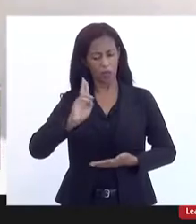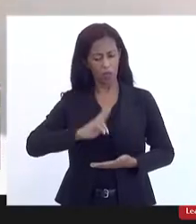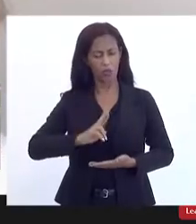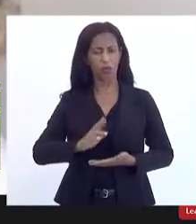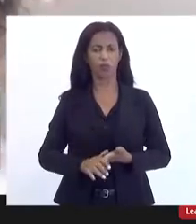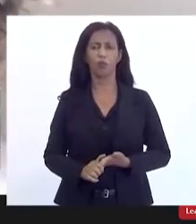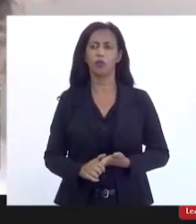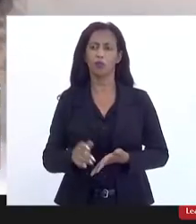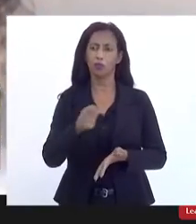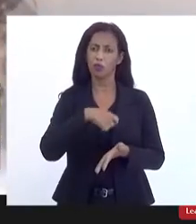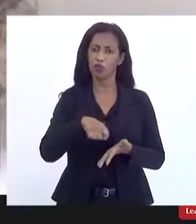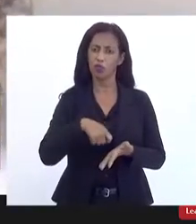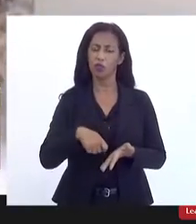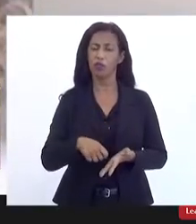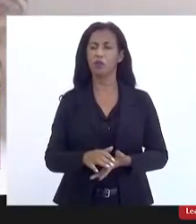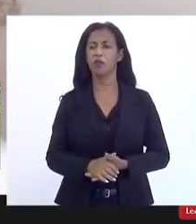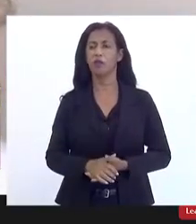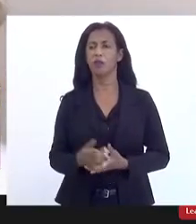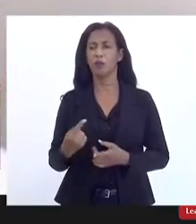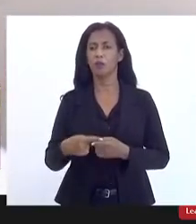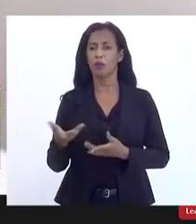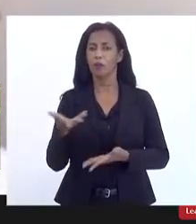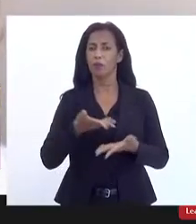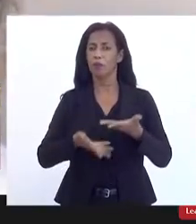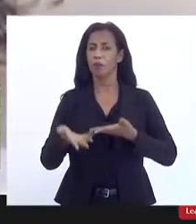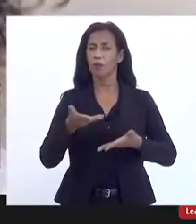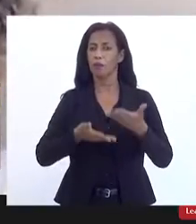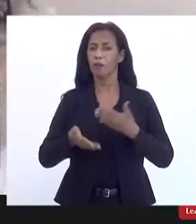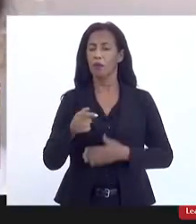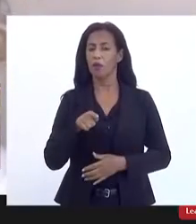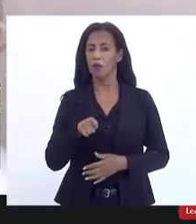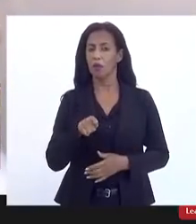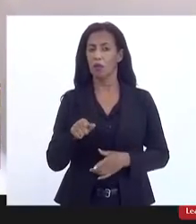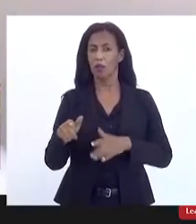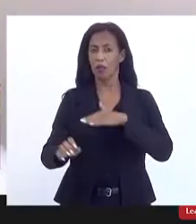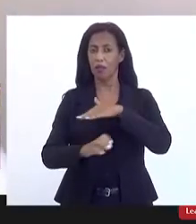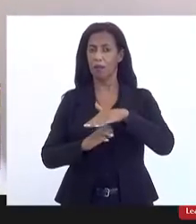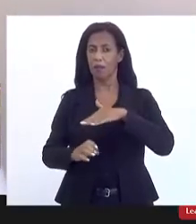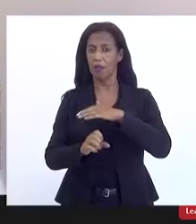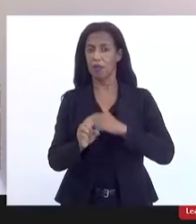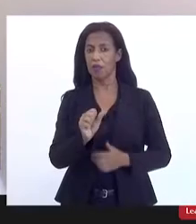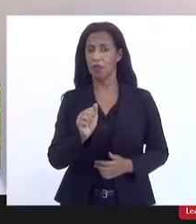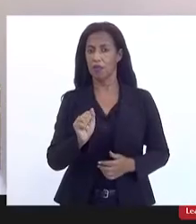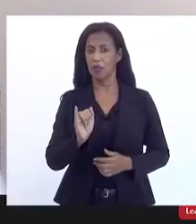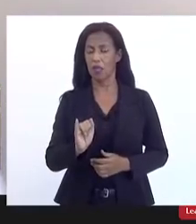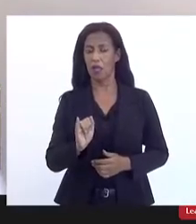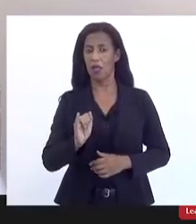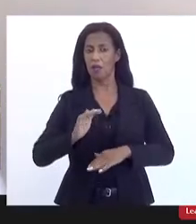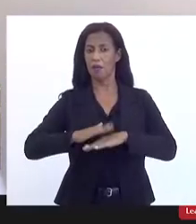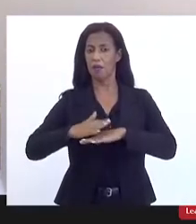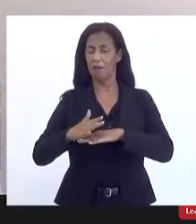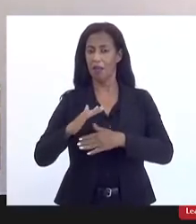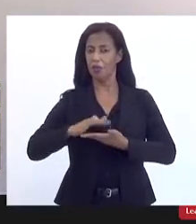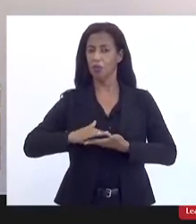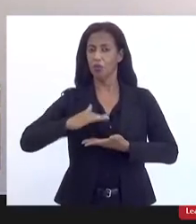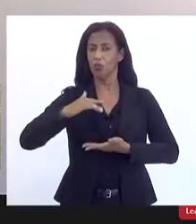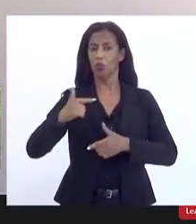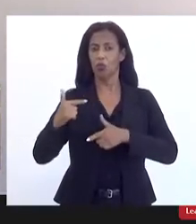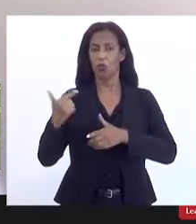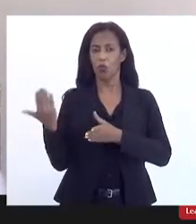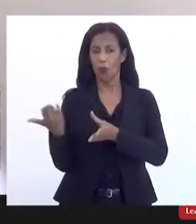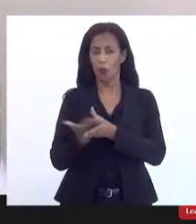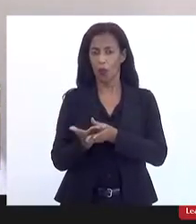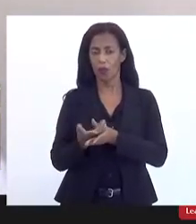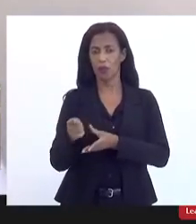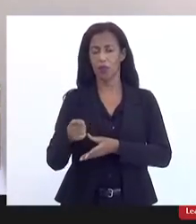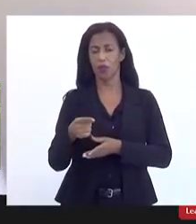perguntas por escrito porque a participação aqui da SAI para a gente conseguir inclusive ter mais robustez no processo da nossa